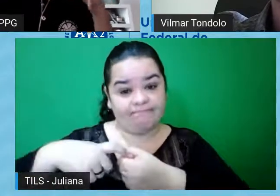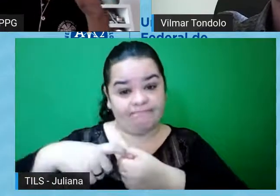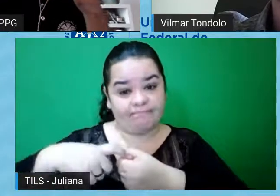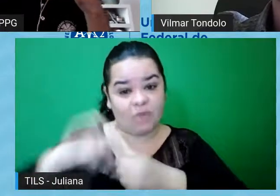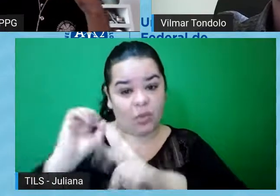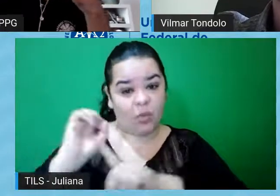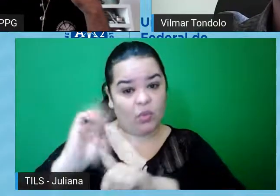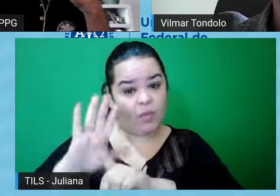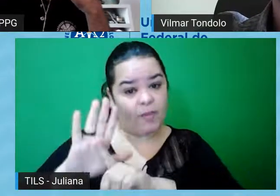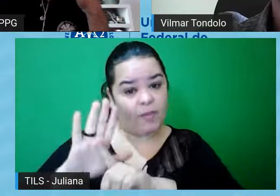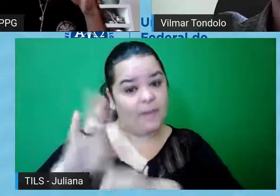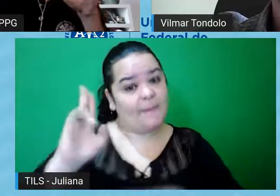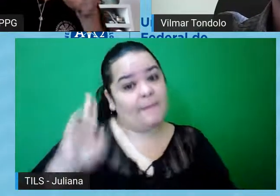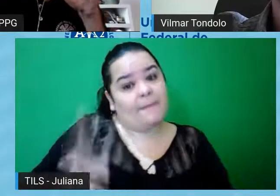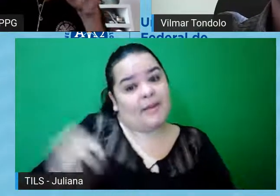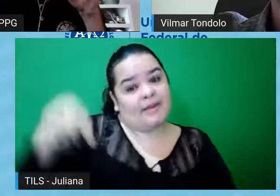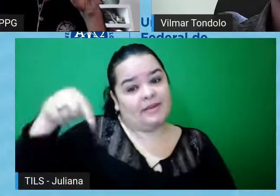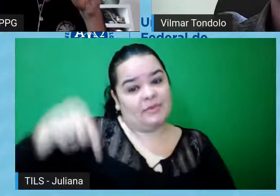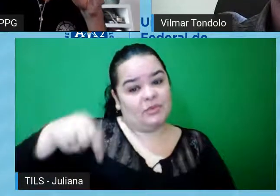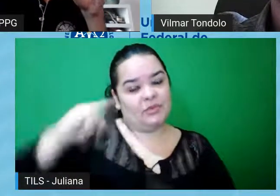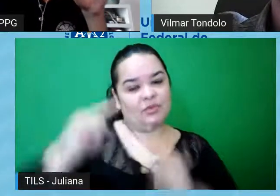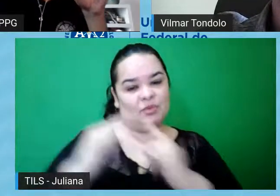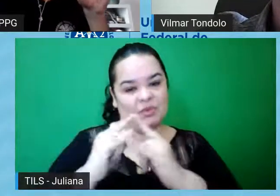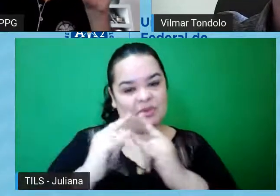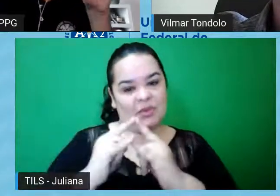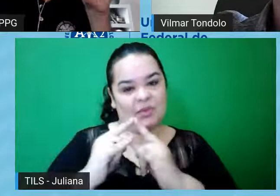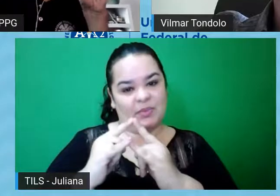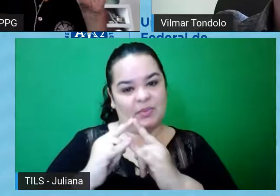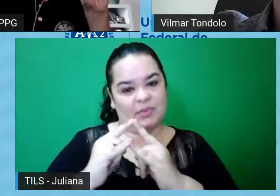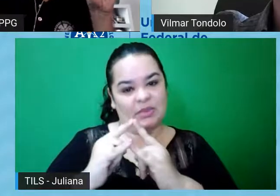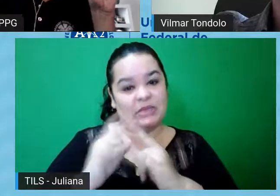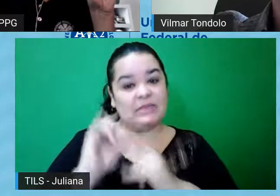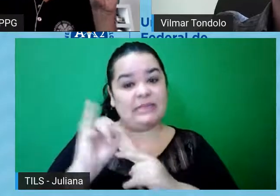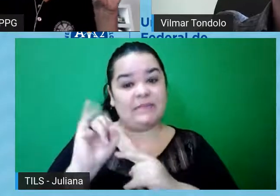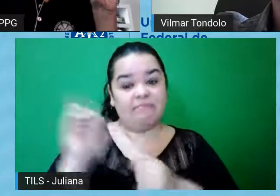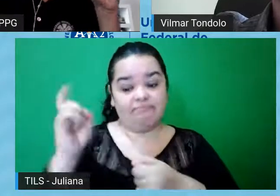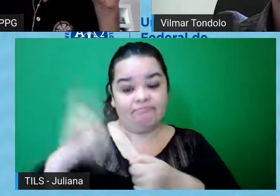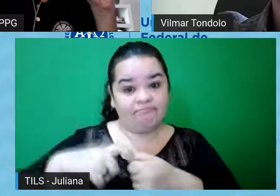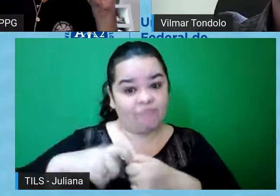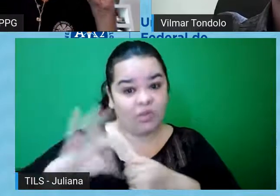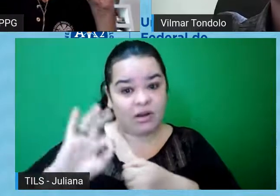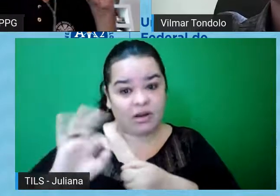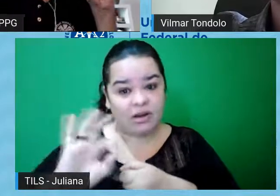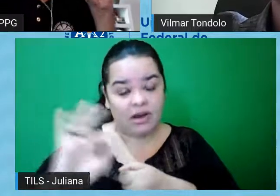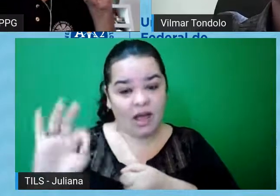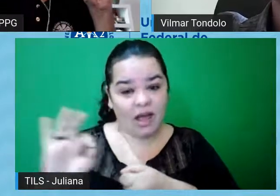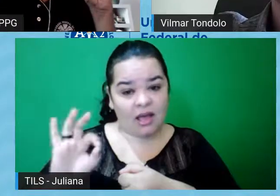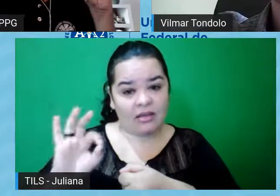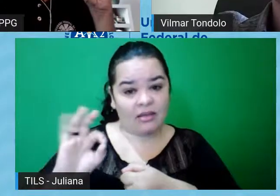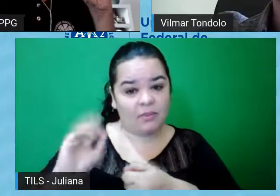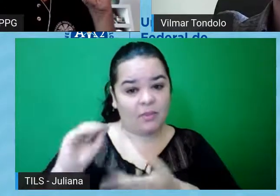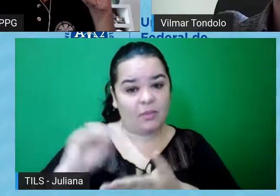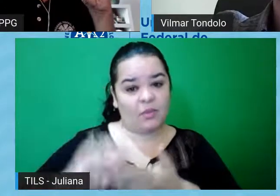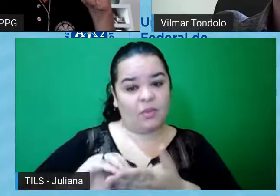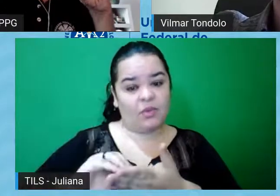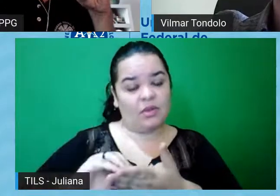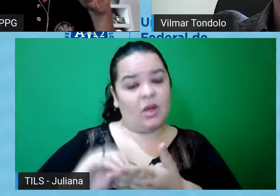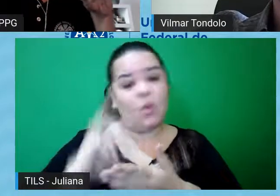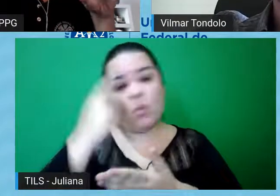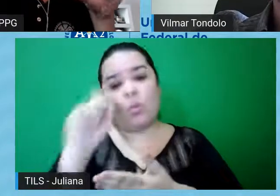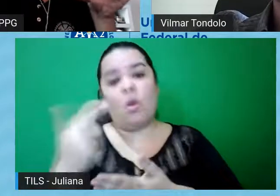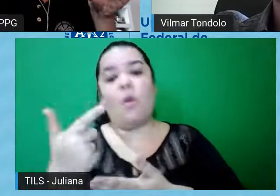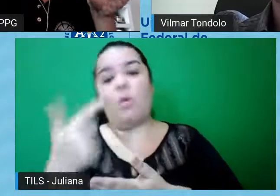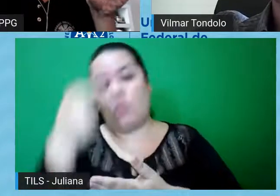Federal, vai ir para um CEP da UFPEL, com toda a certeza, tá, só se a pessoa não se vincular à Universidade no momento que fizer o cadastro na plataforma, tá, então,